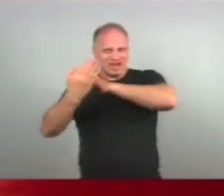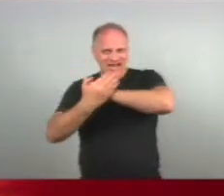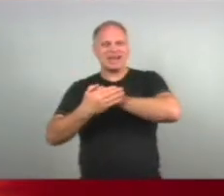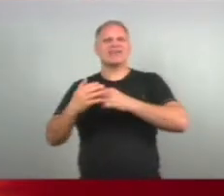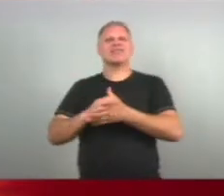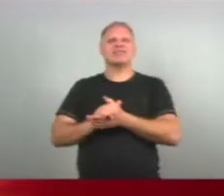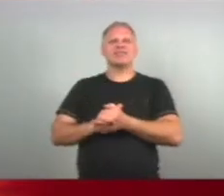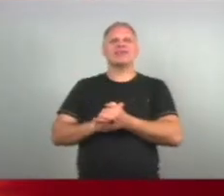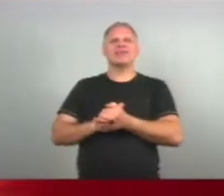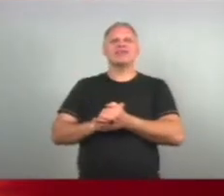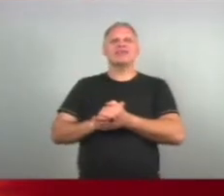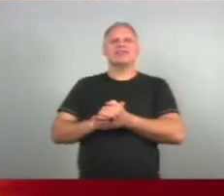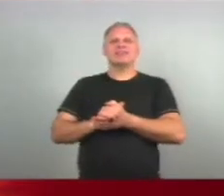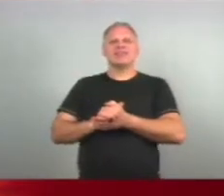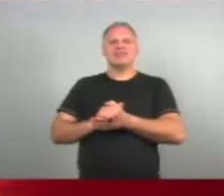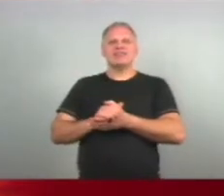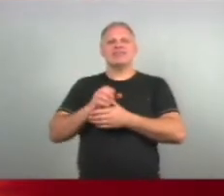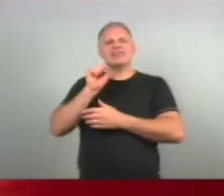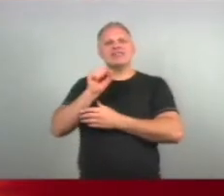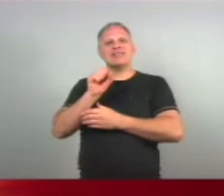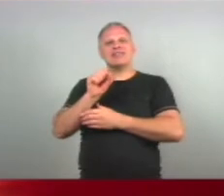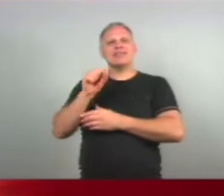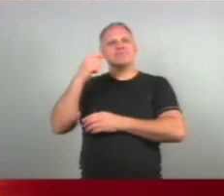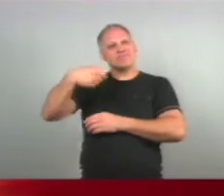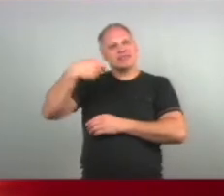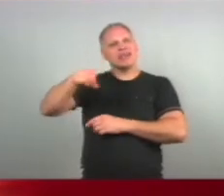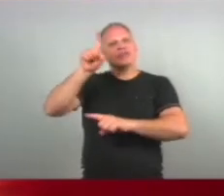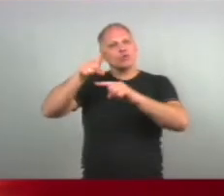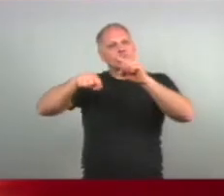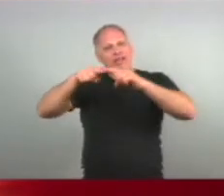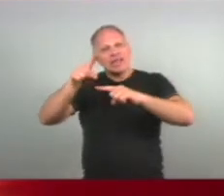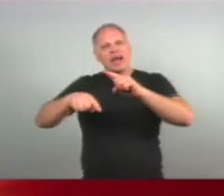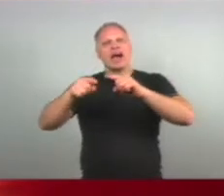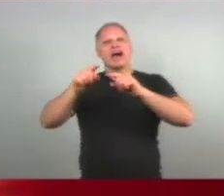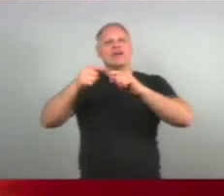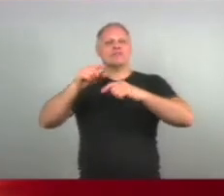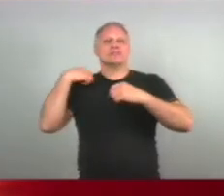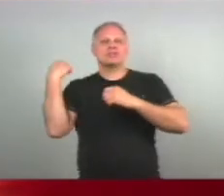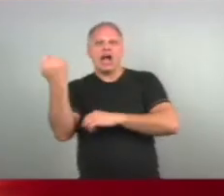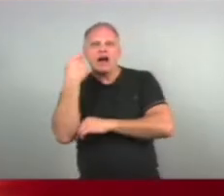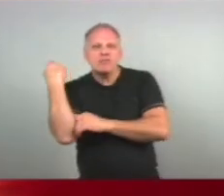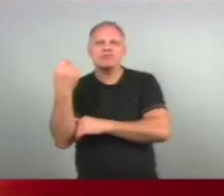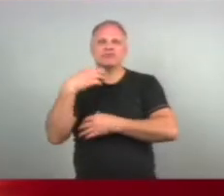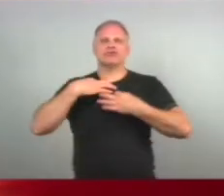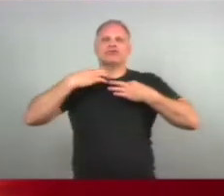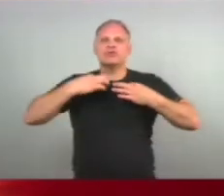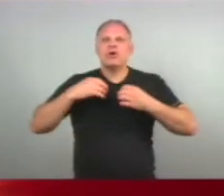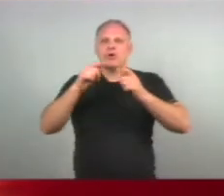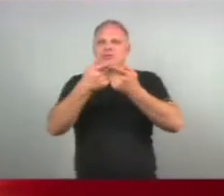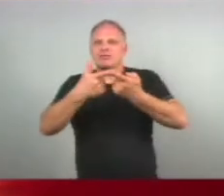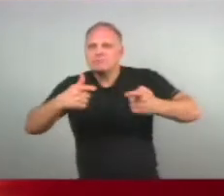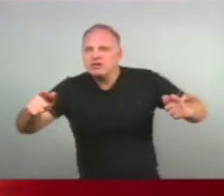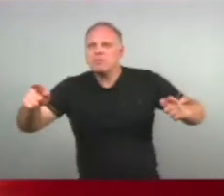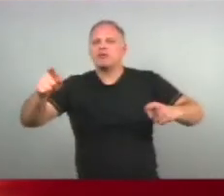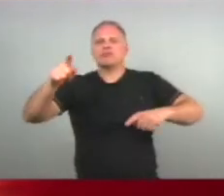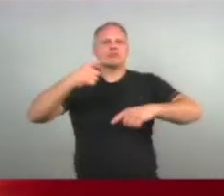965 Na Lomba Grande Quem precisar De algum artigo gaúcho Pode contar com ela E o apoio lá